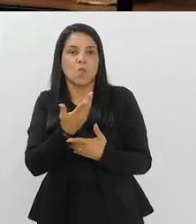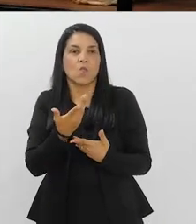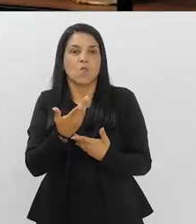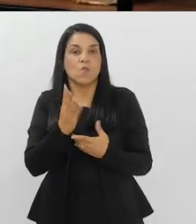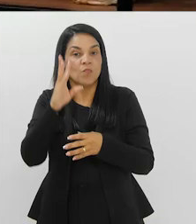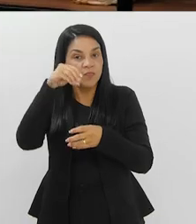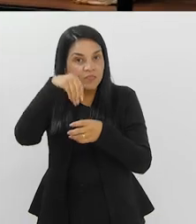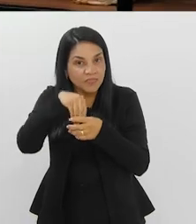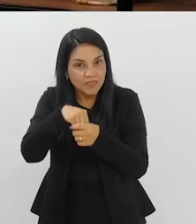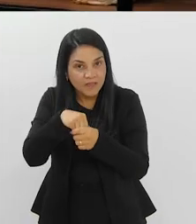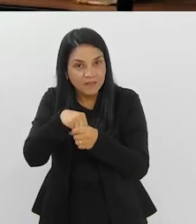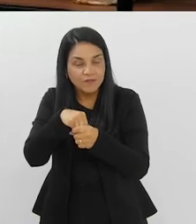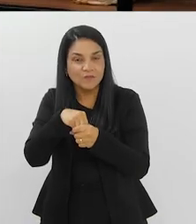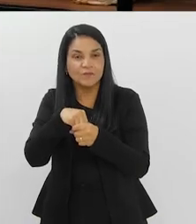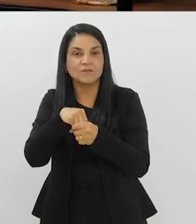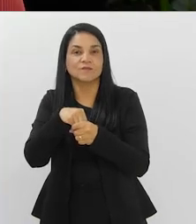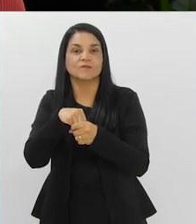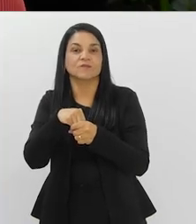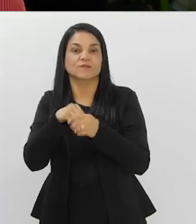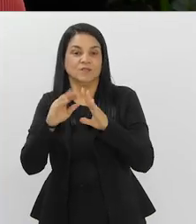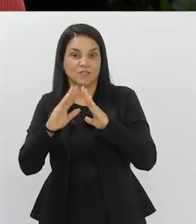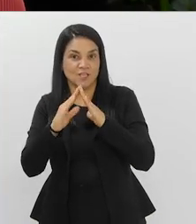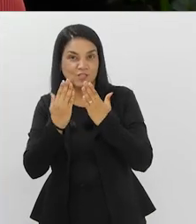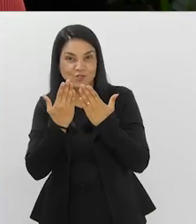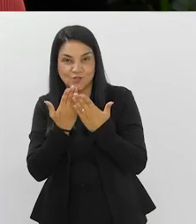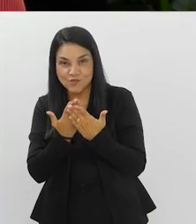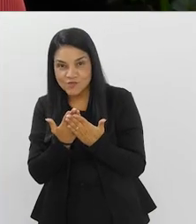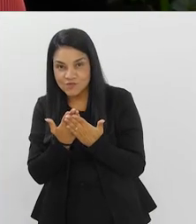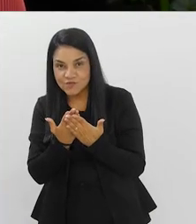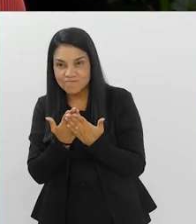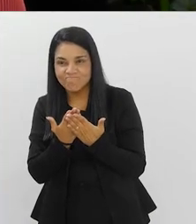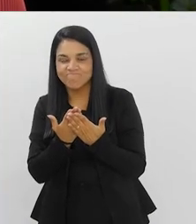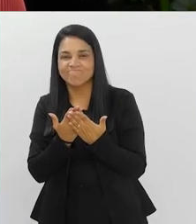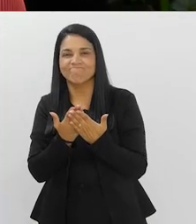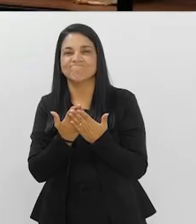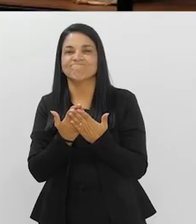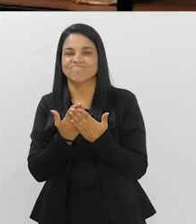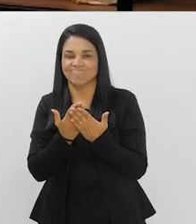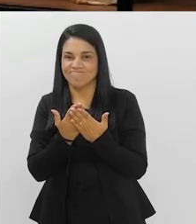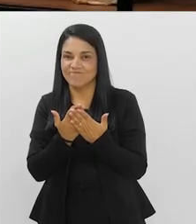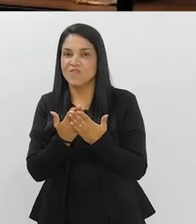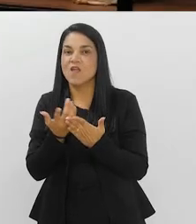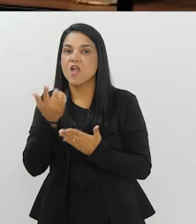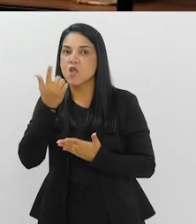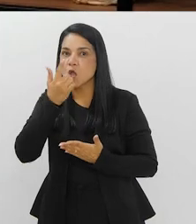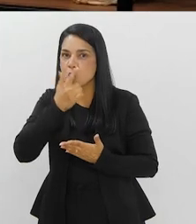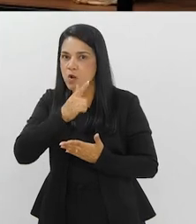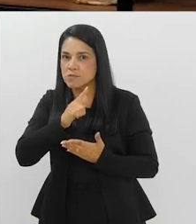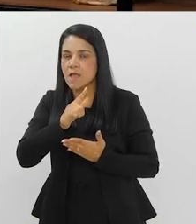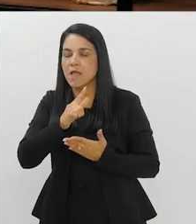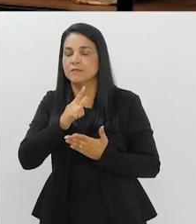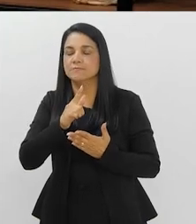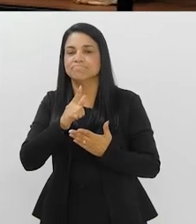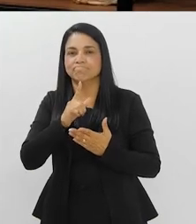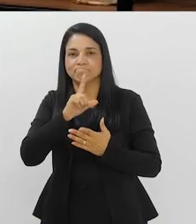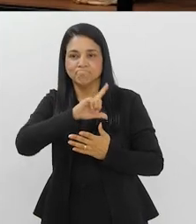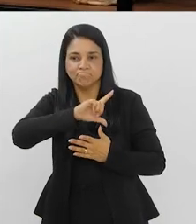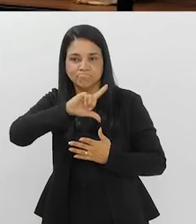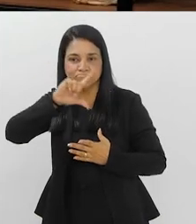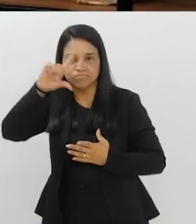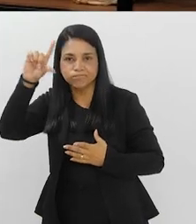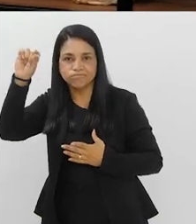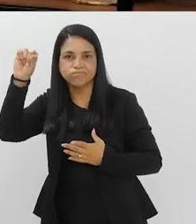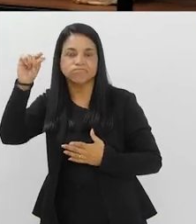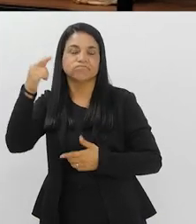vacinação dentro das unidades escolares, aquilo ali talvez consiga captar um número